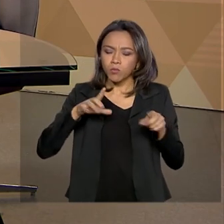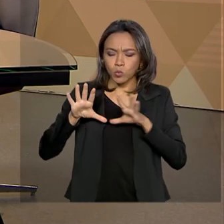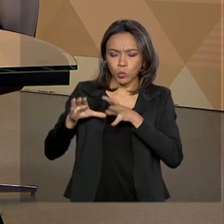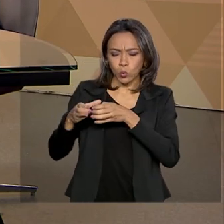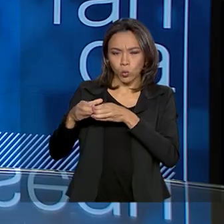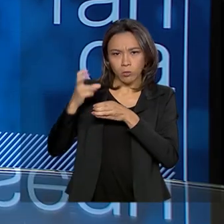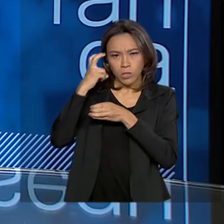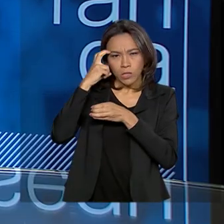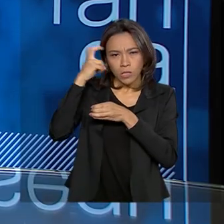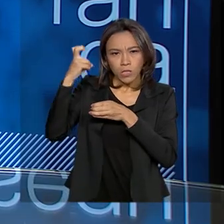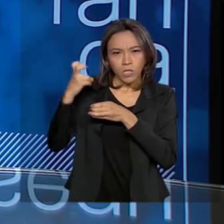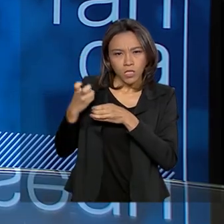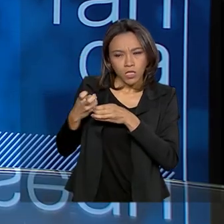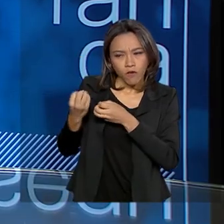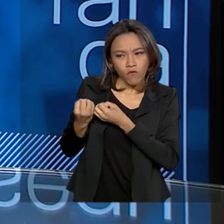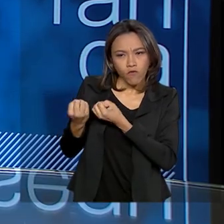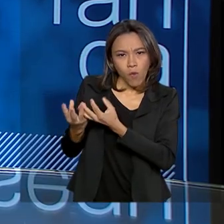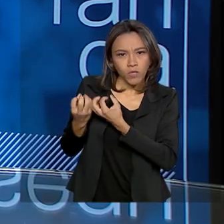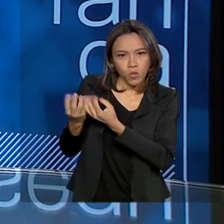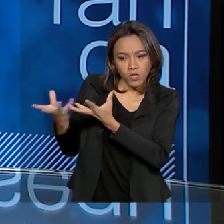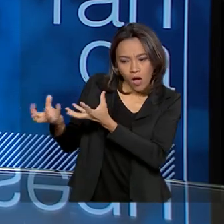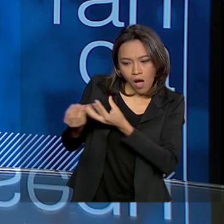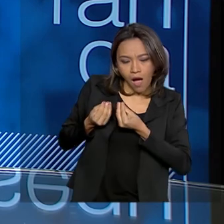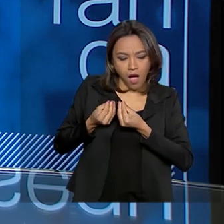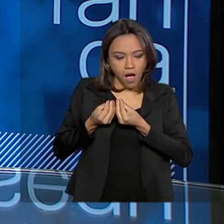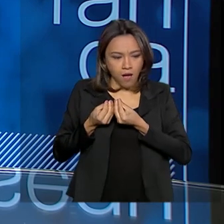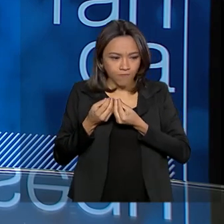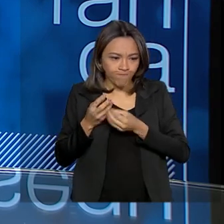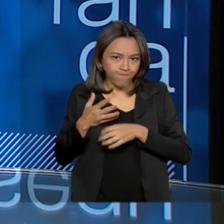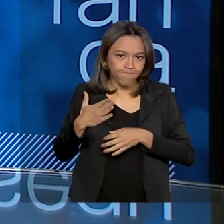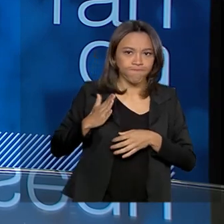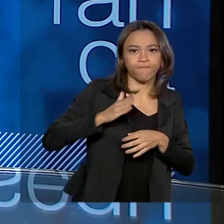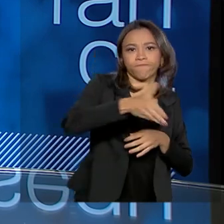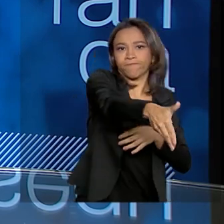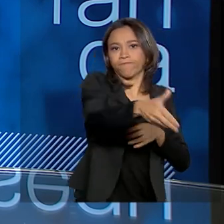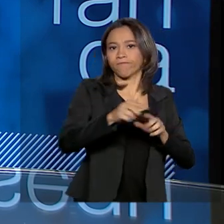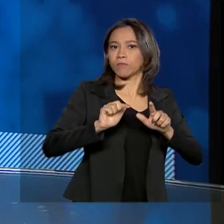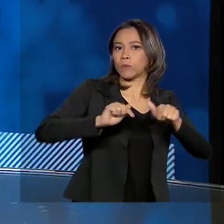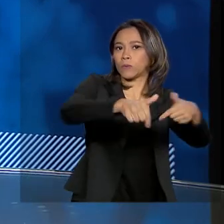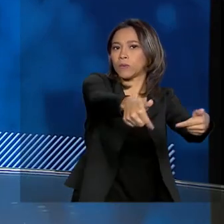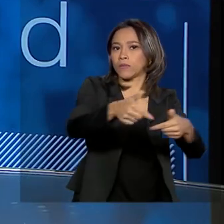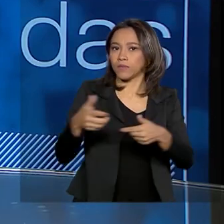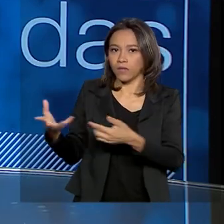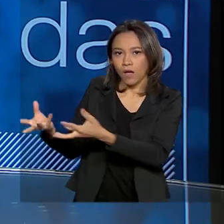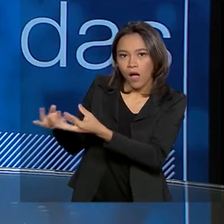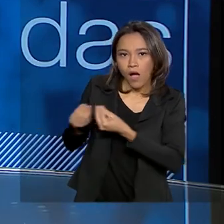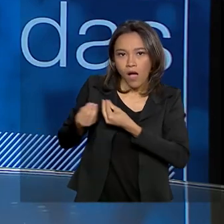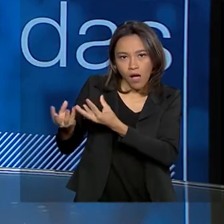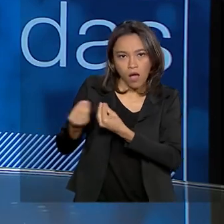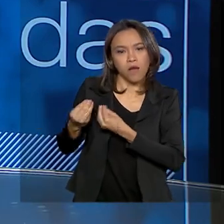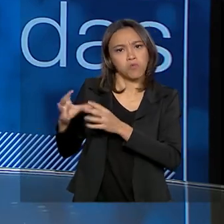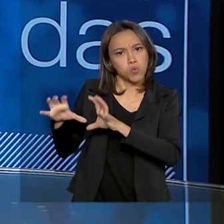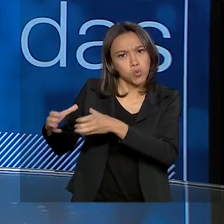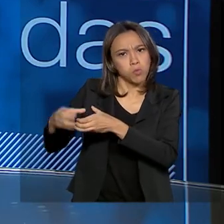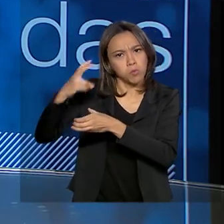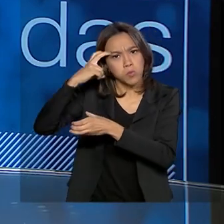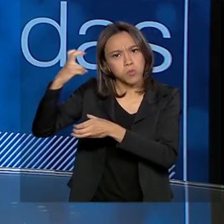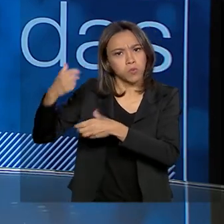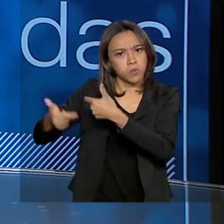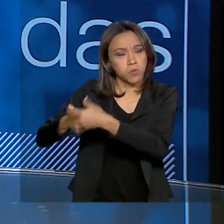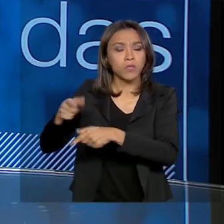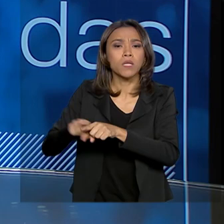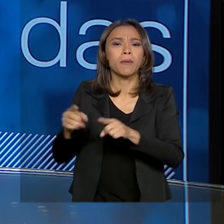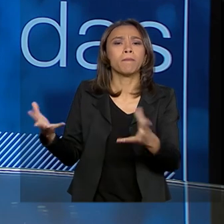servindo de informações para atividade policial, né, e isso tem feito, além do aprimoramento da